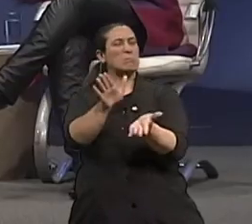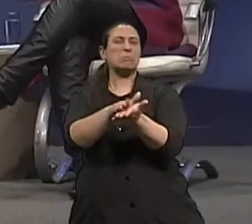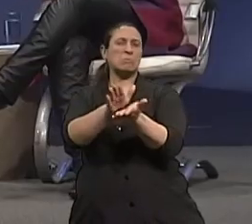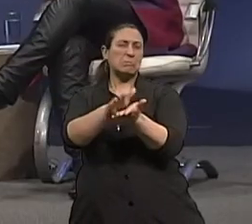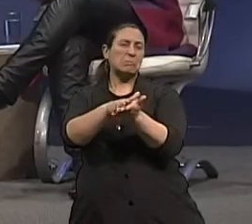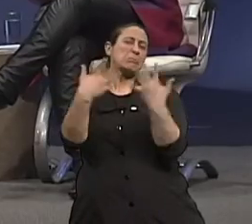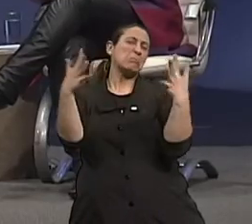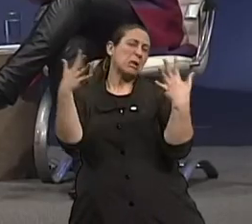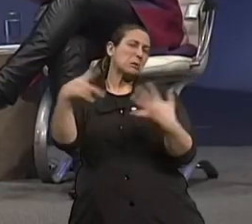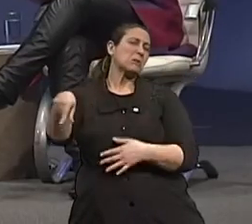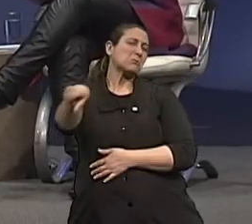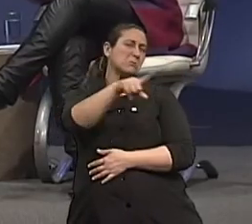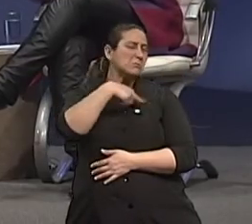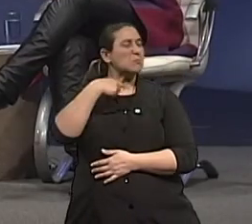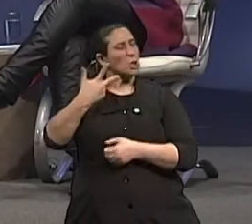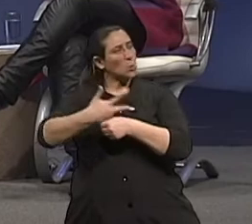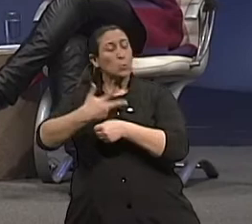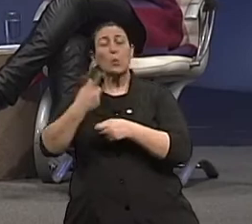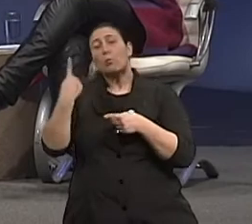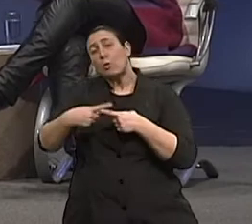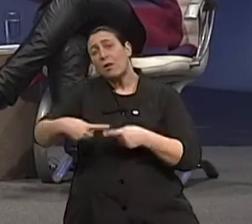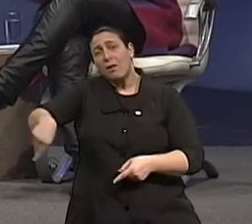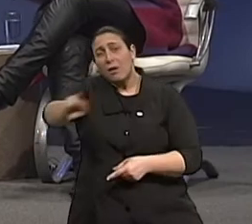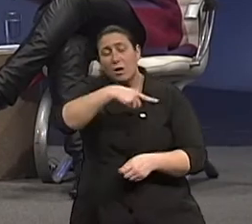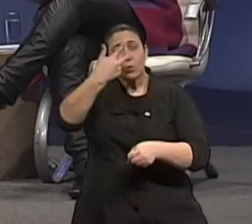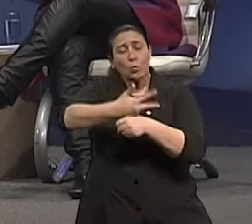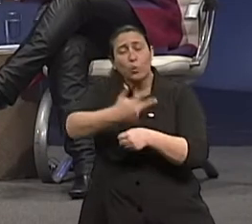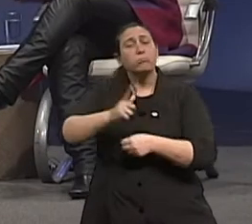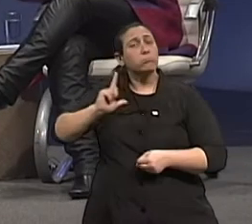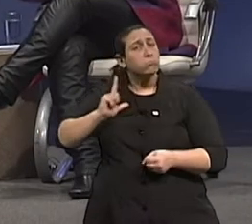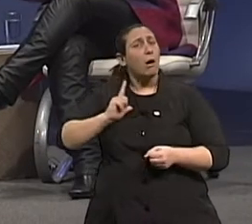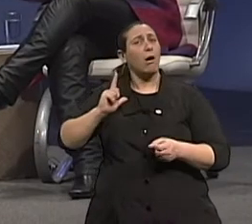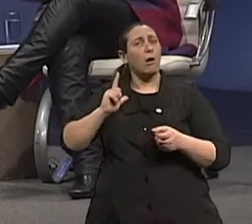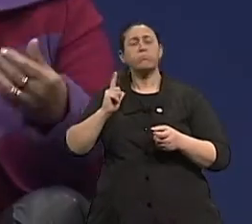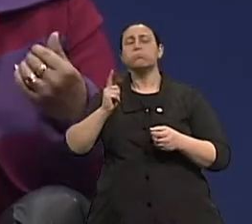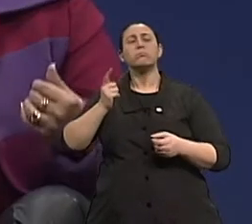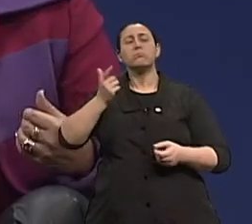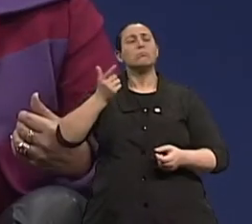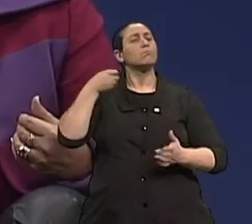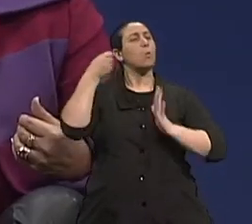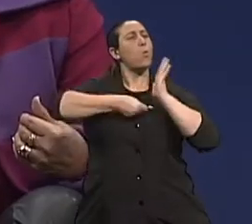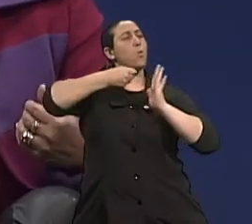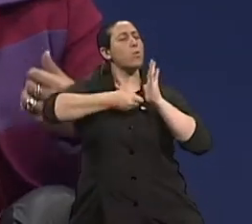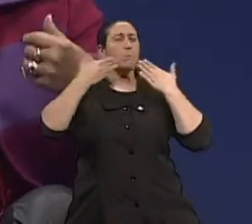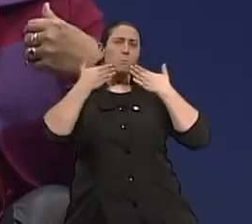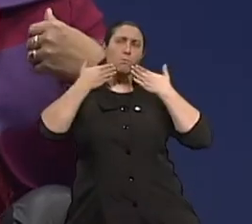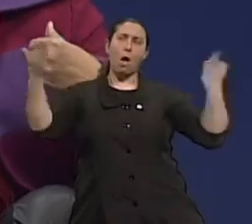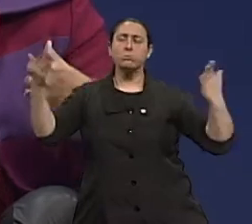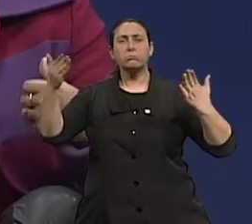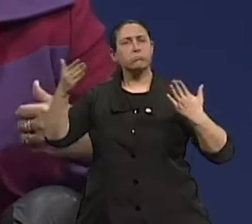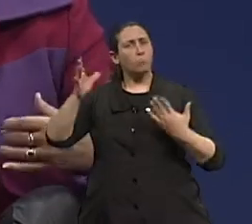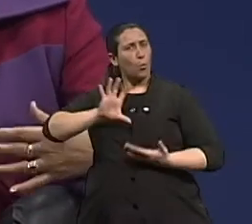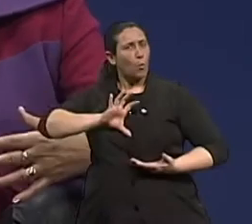uma outra postura frente à sociedade, uma outra postura frente à vida, embora tenham tido aquela educação de que